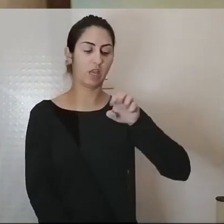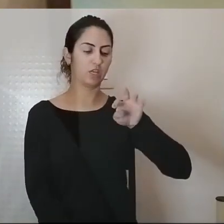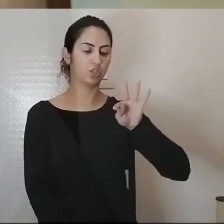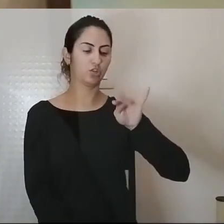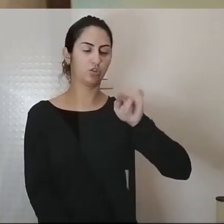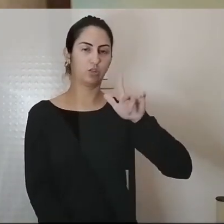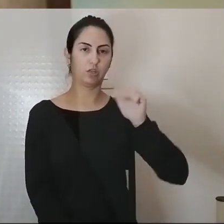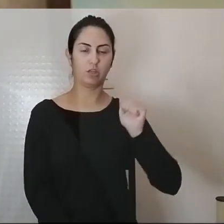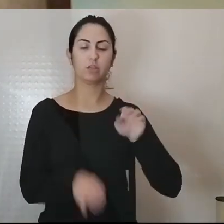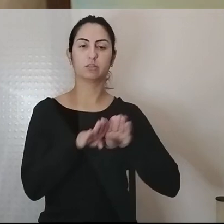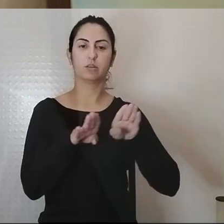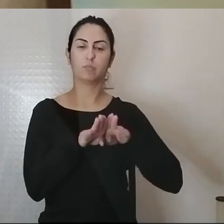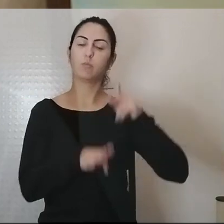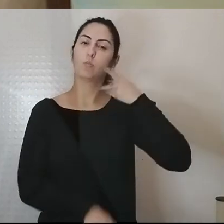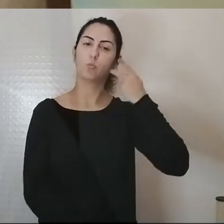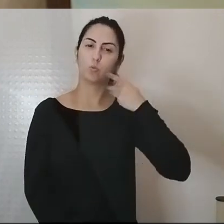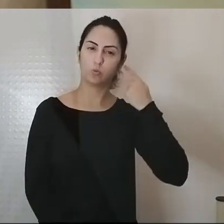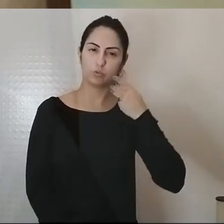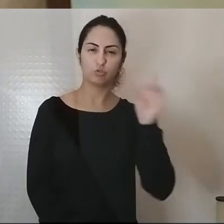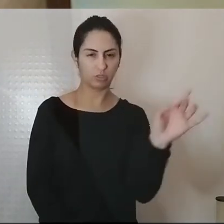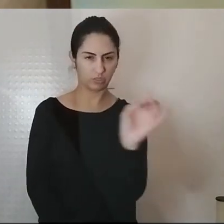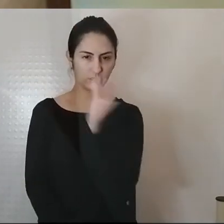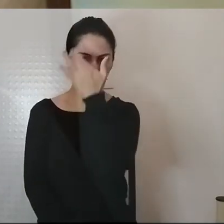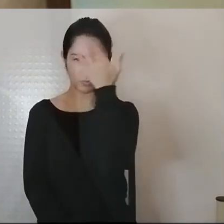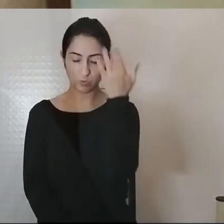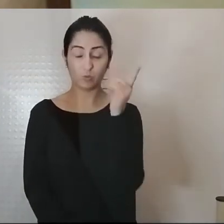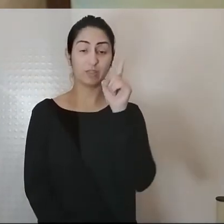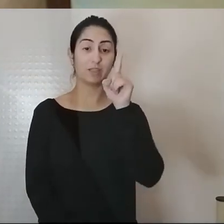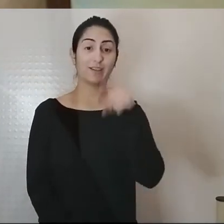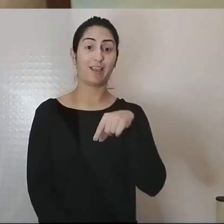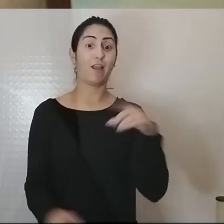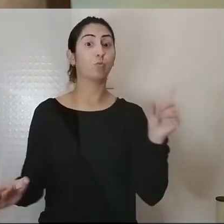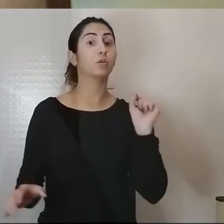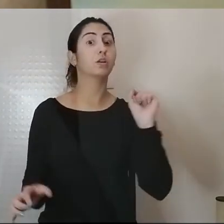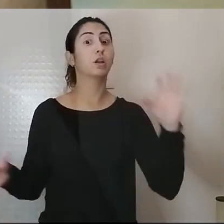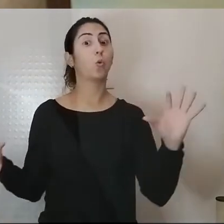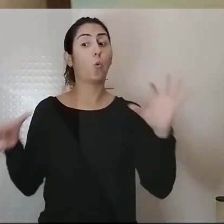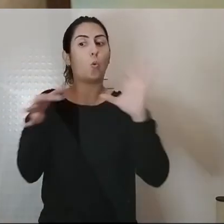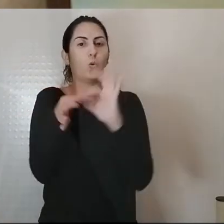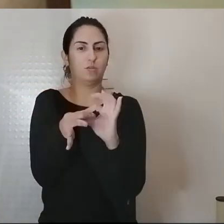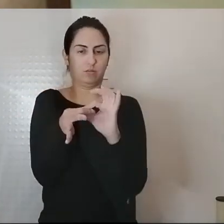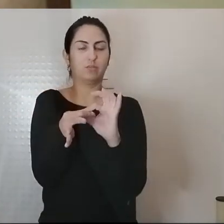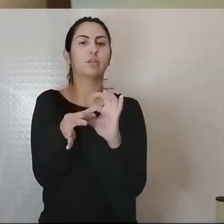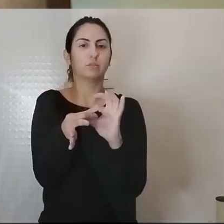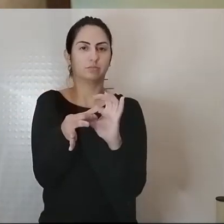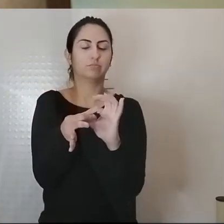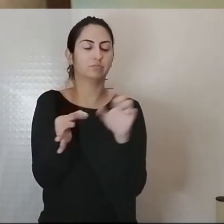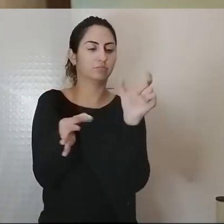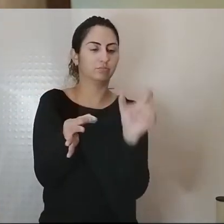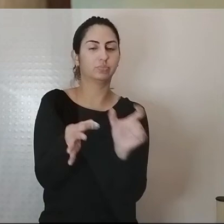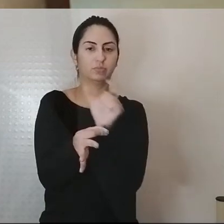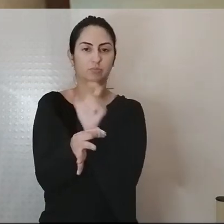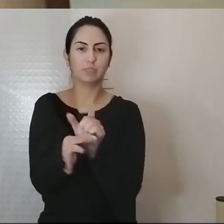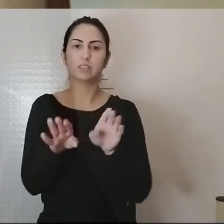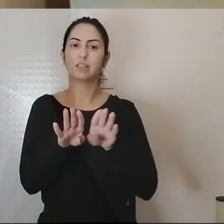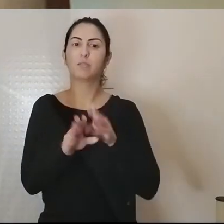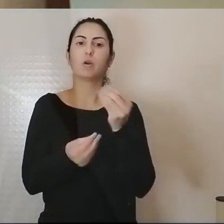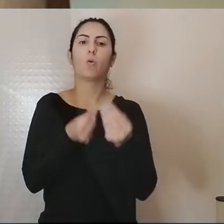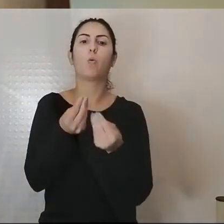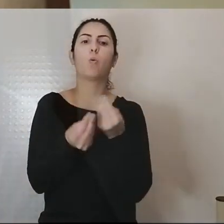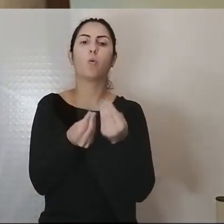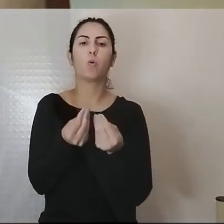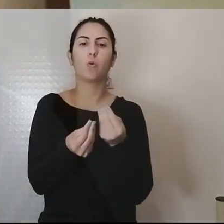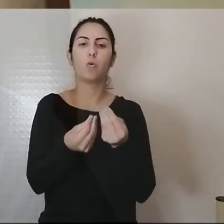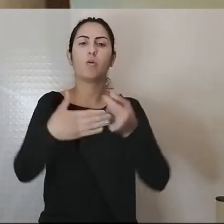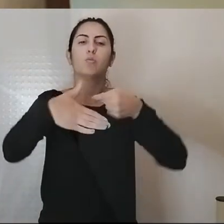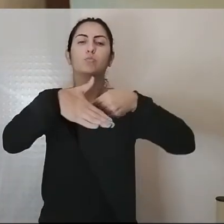indivíduos que destaca os princípios de conexão da praxe e a infinitude de se tornar